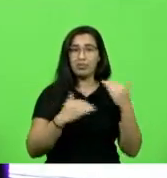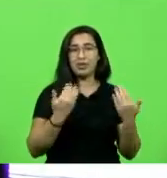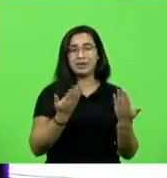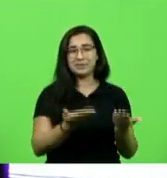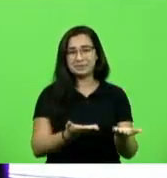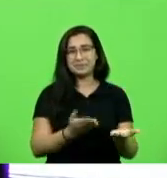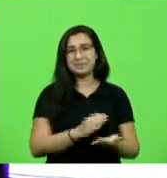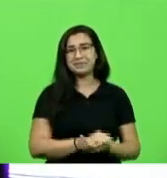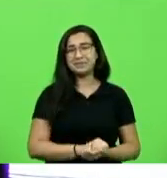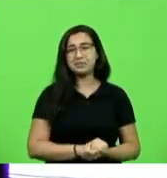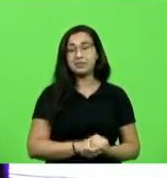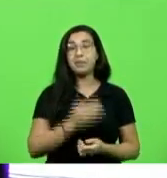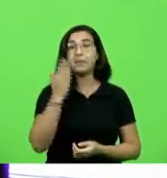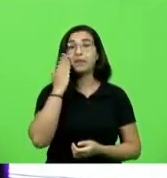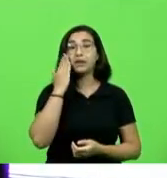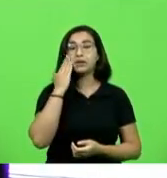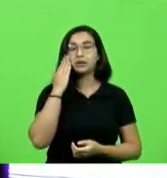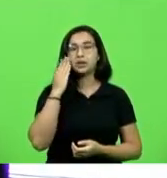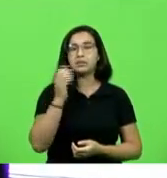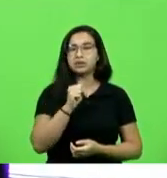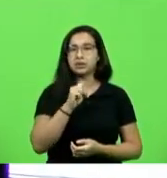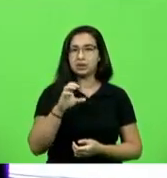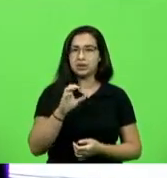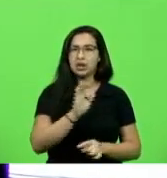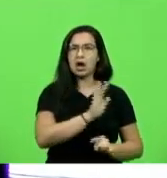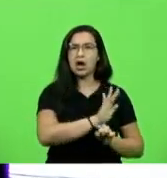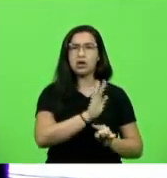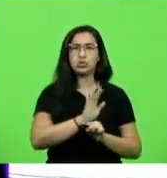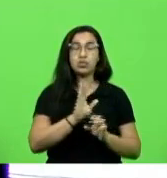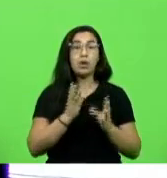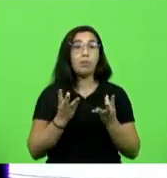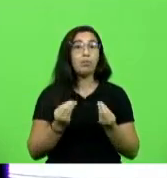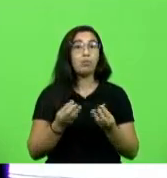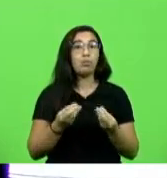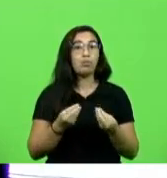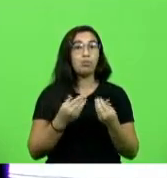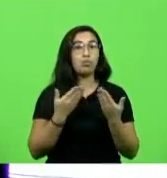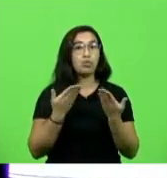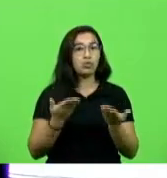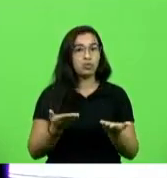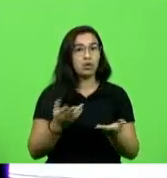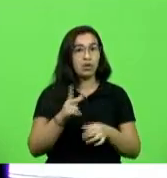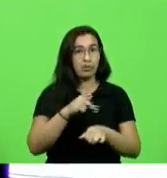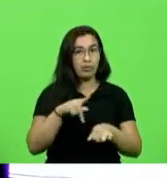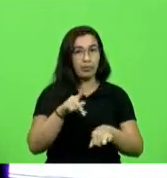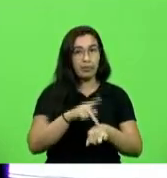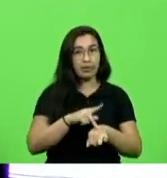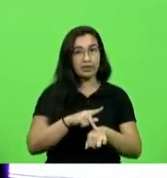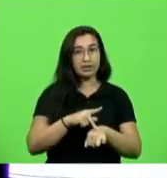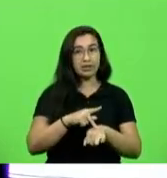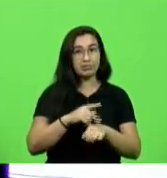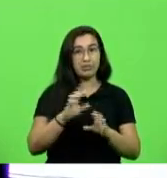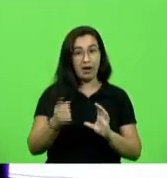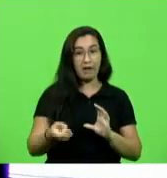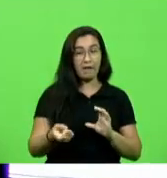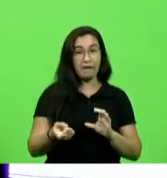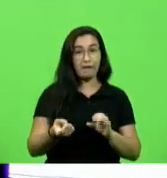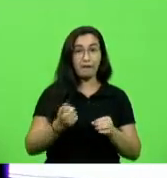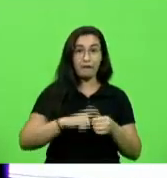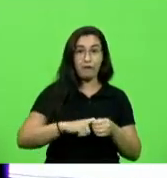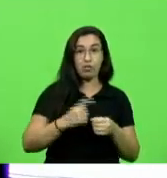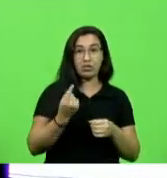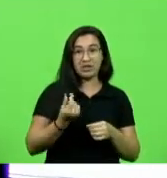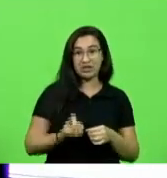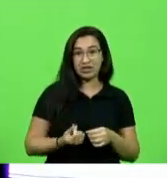que Santa Catarina contribui muito para a União e recebe muito pouco só que o catarinense cansou de